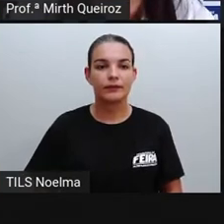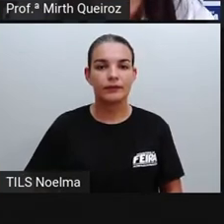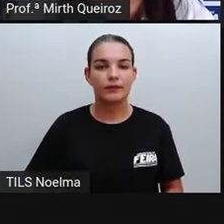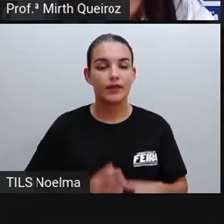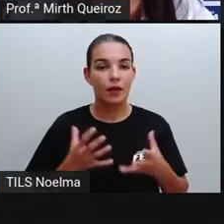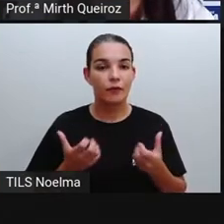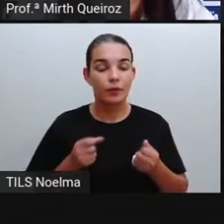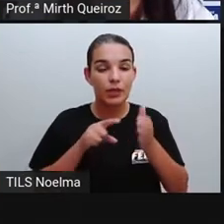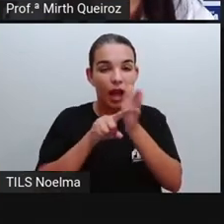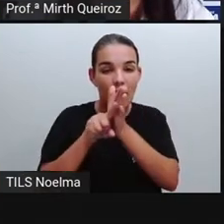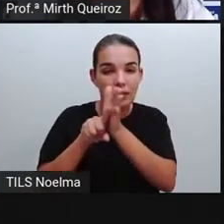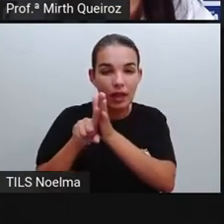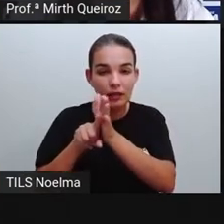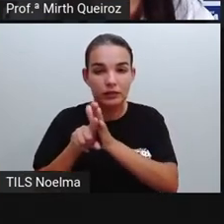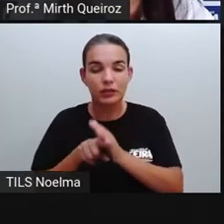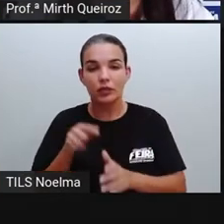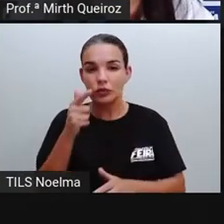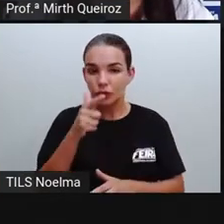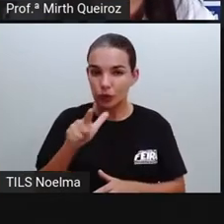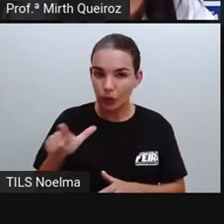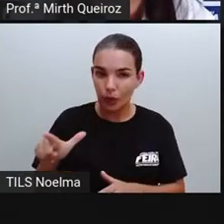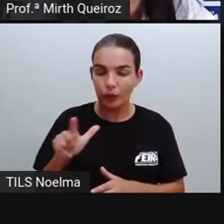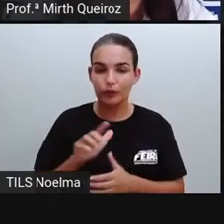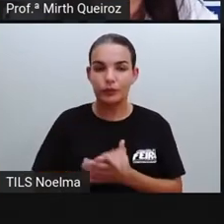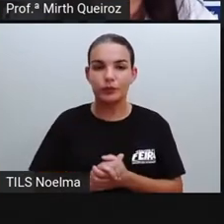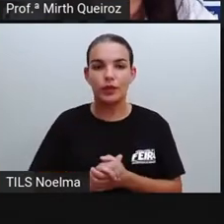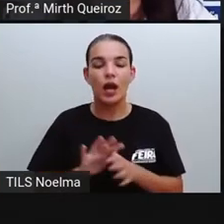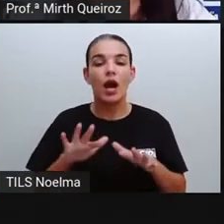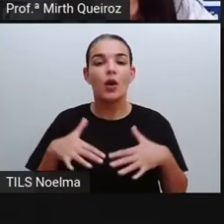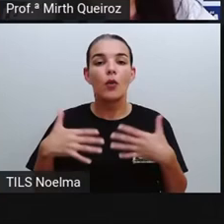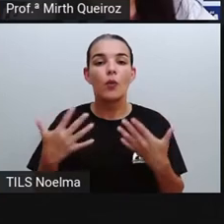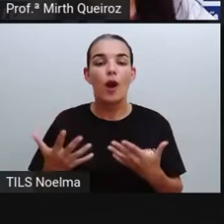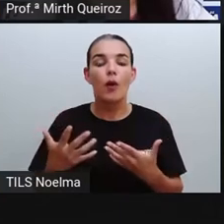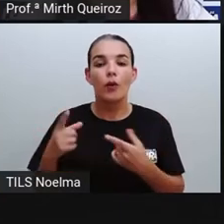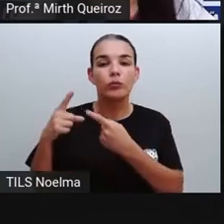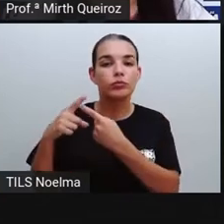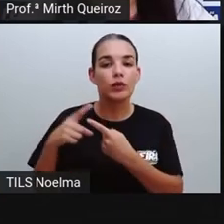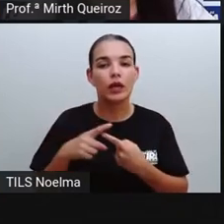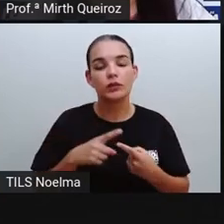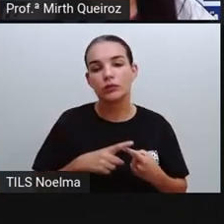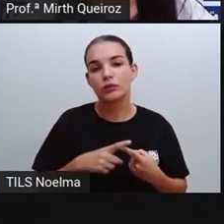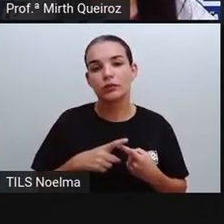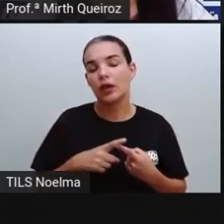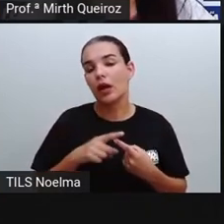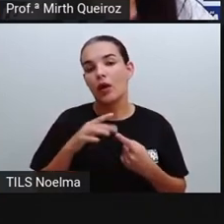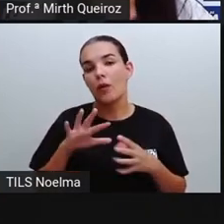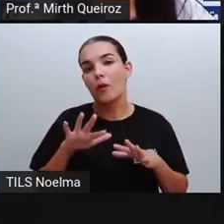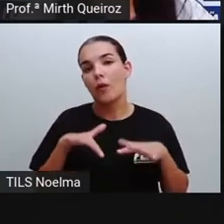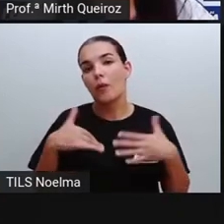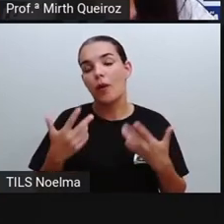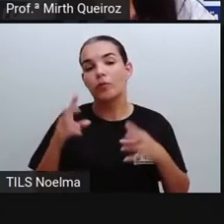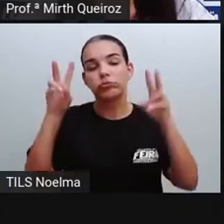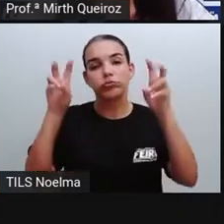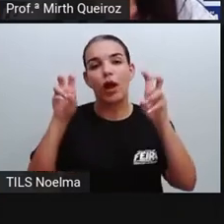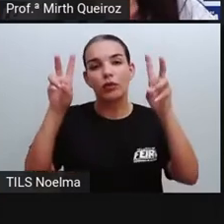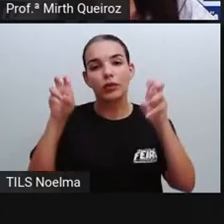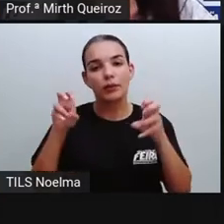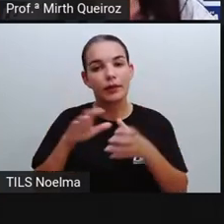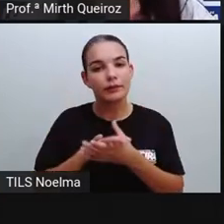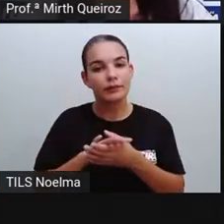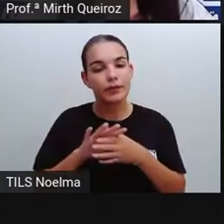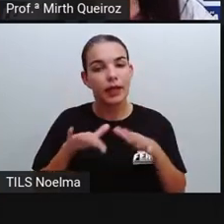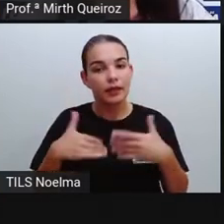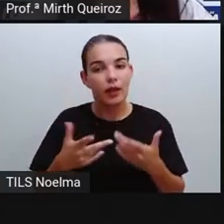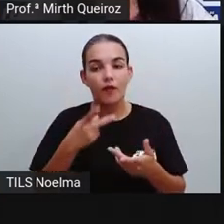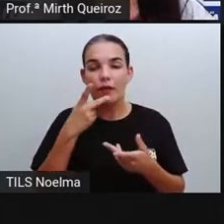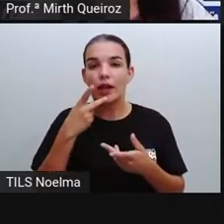Vamos analisar mais uma vez. Qual é o assunto do Infográfico? A gente estava falando sobre as casas do futuro. Como é